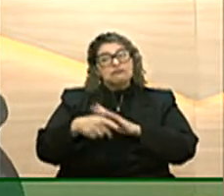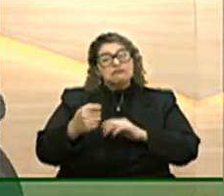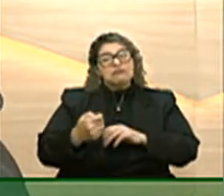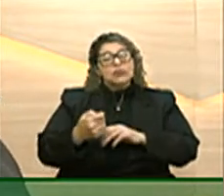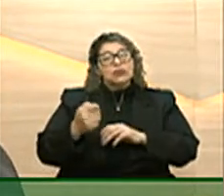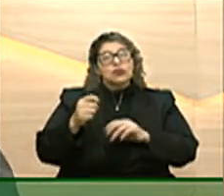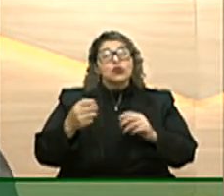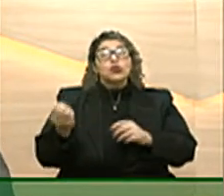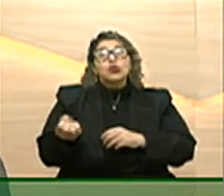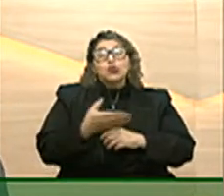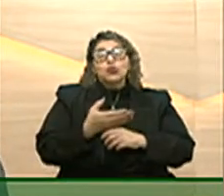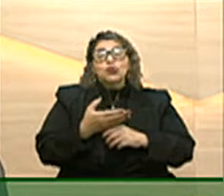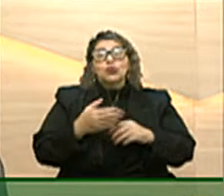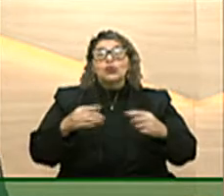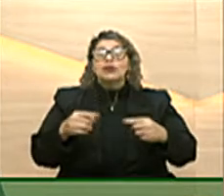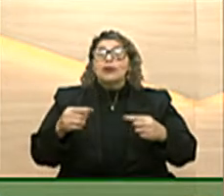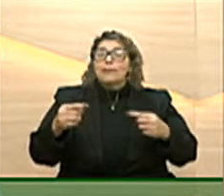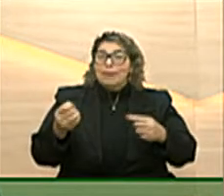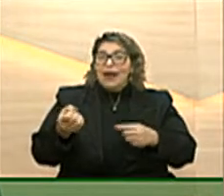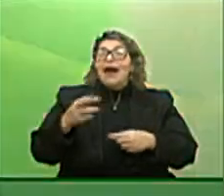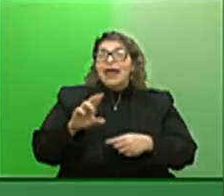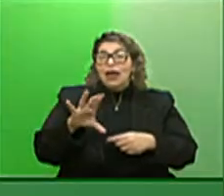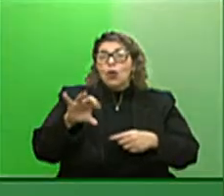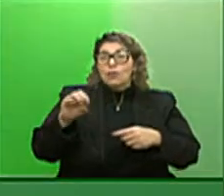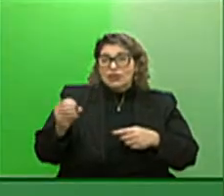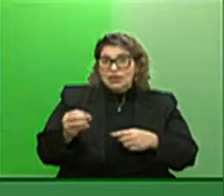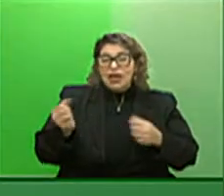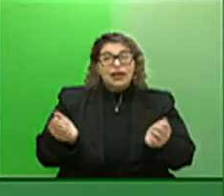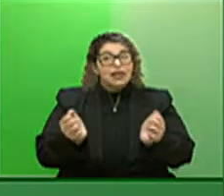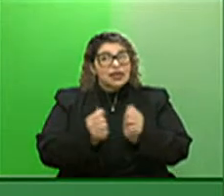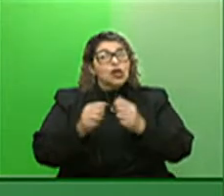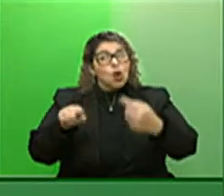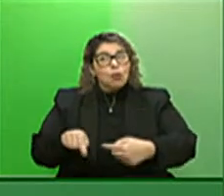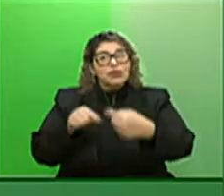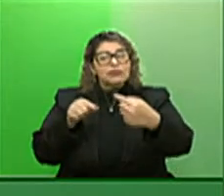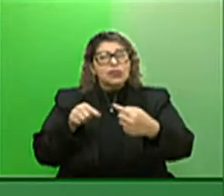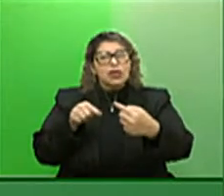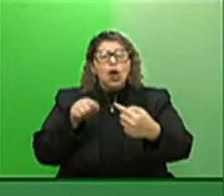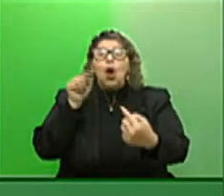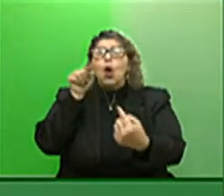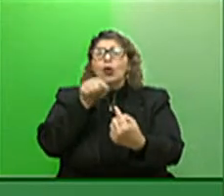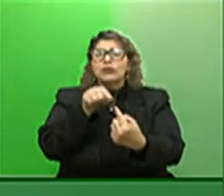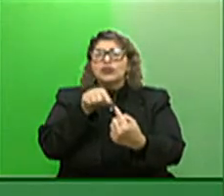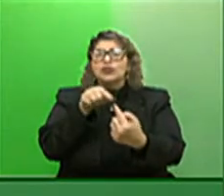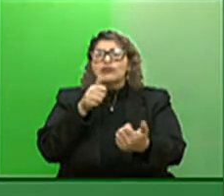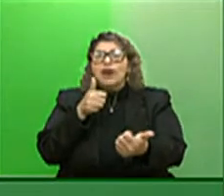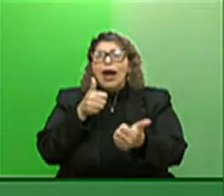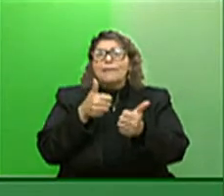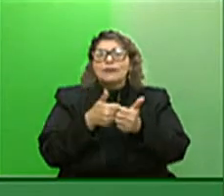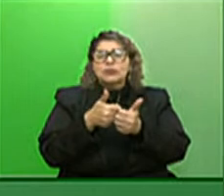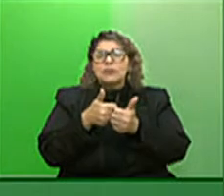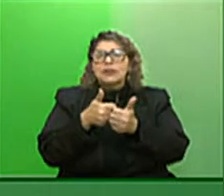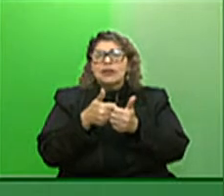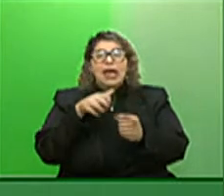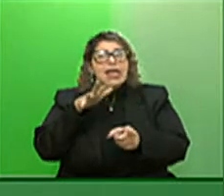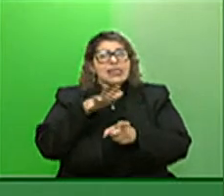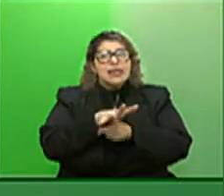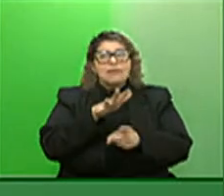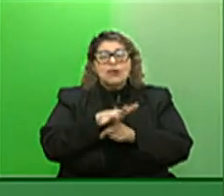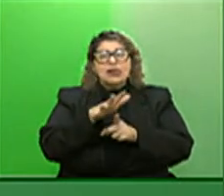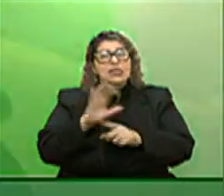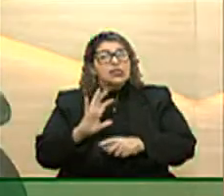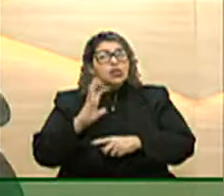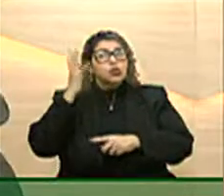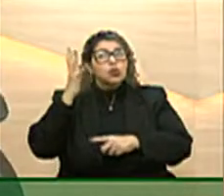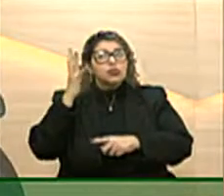recomeçar competitividade pelo Rio Grande com o mesmo objetivo de aproximar demandas e soluções de